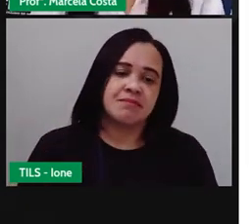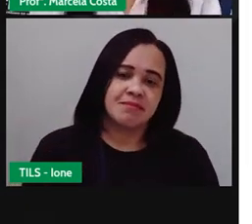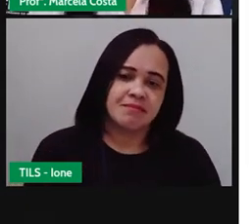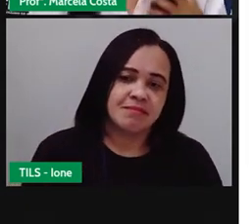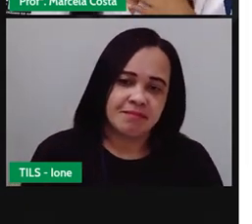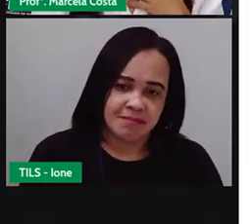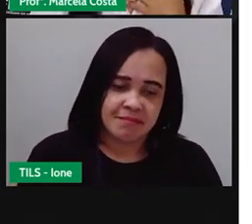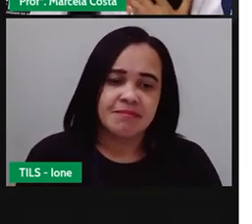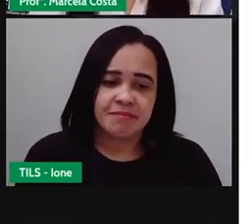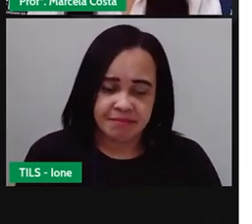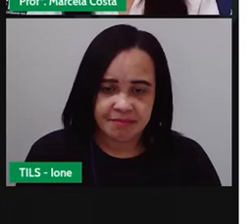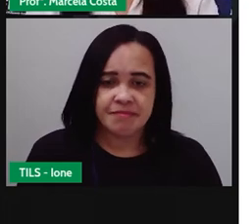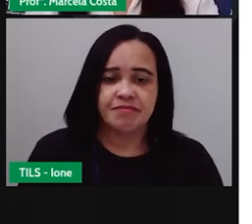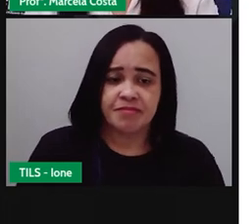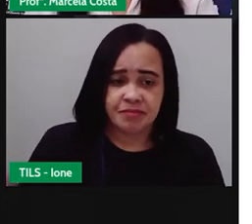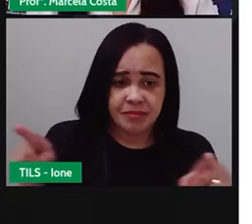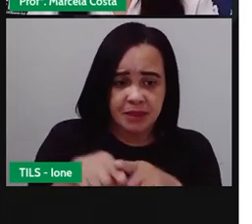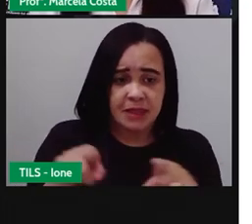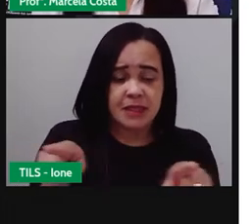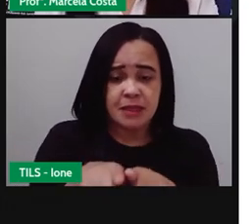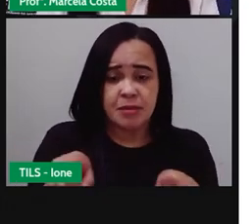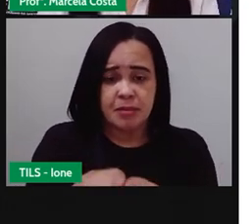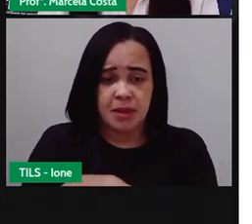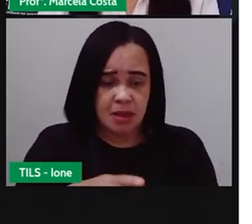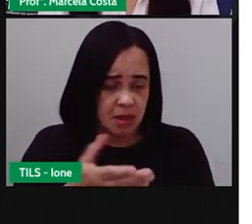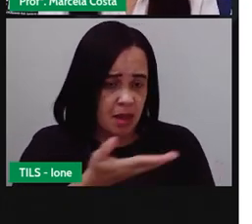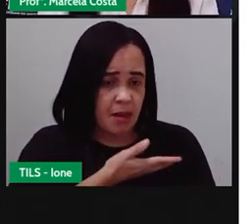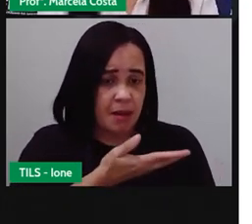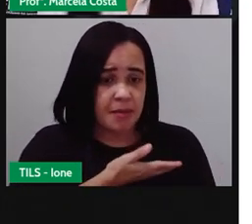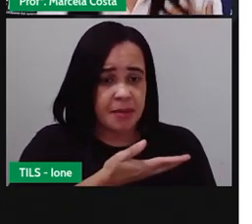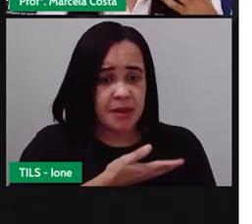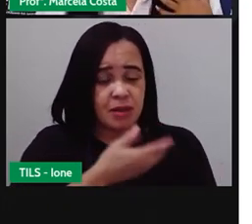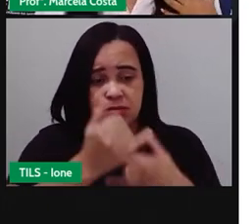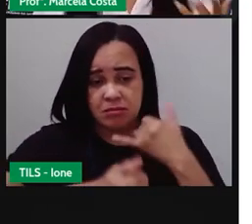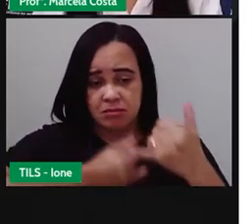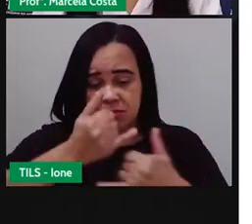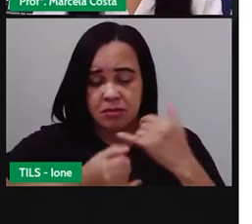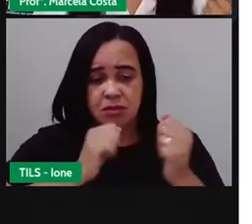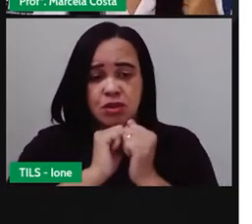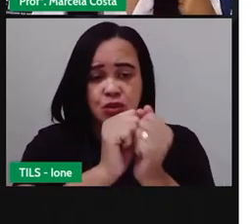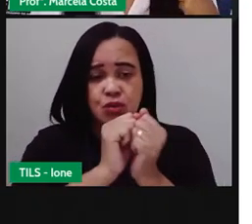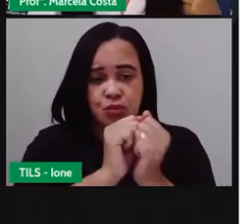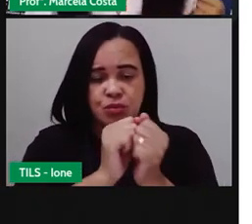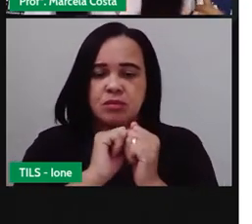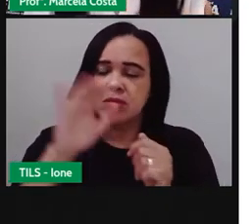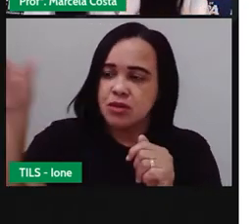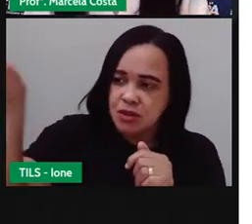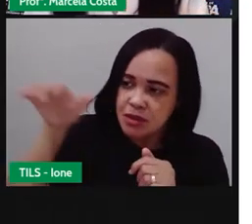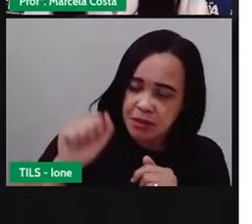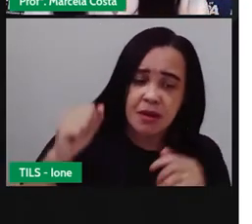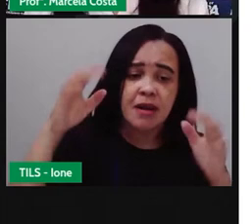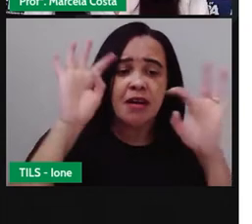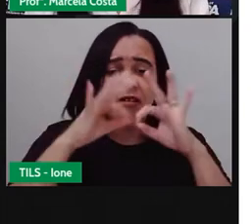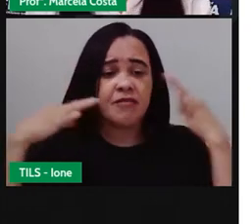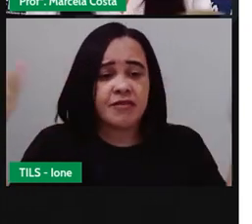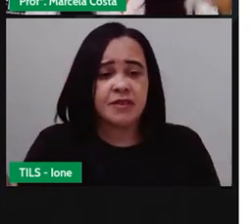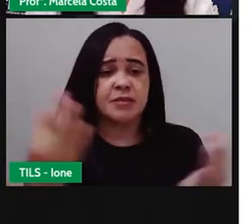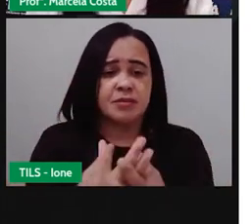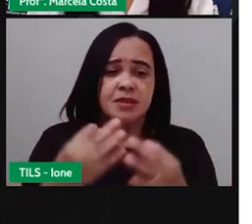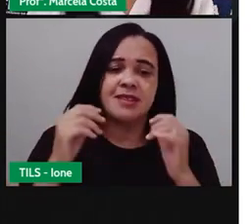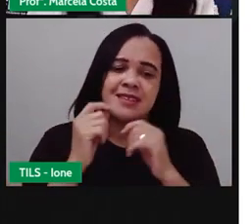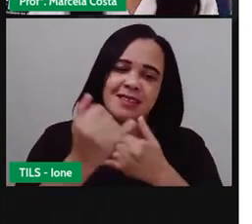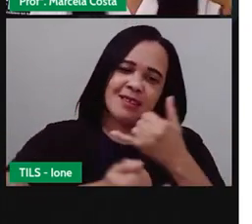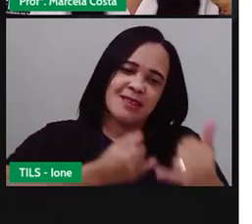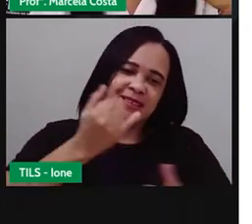sua do colega que está brincando com você você pode chamar um familiar para brincar junto